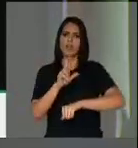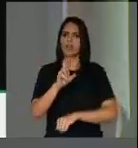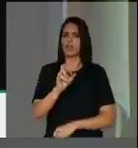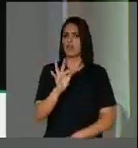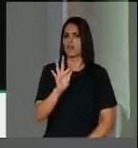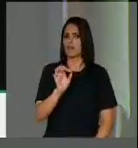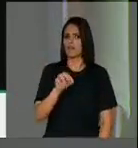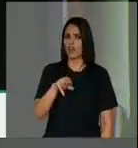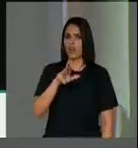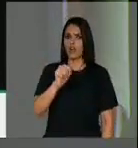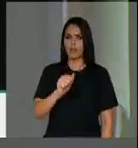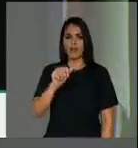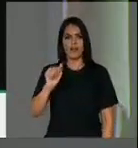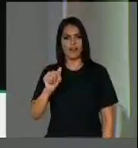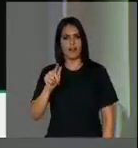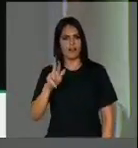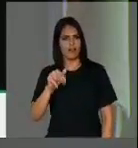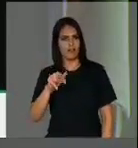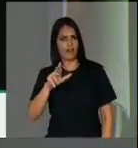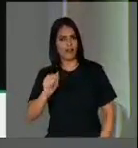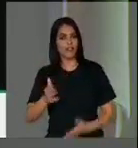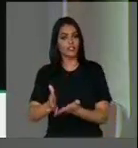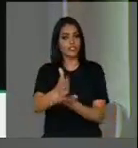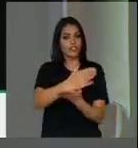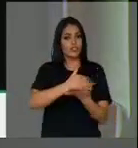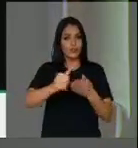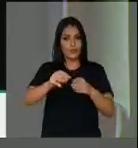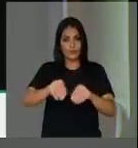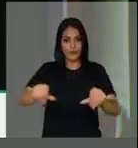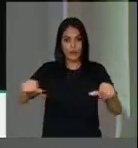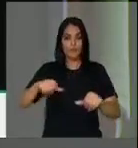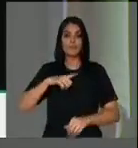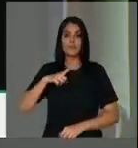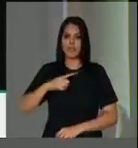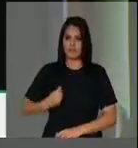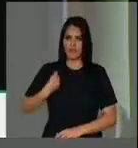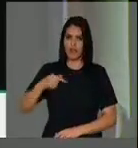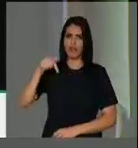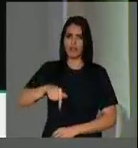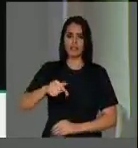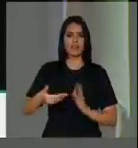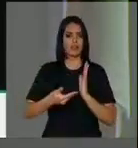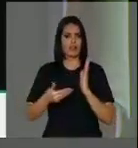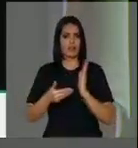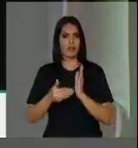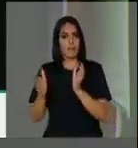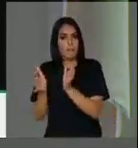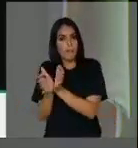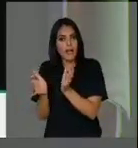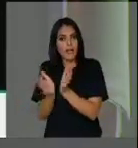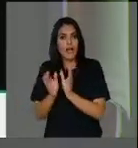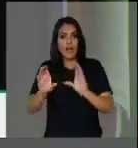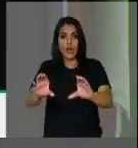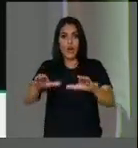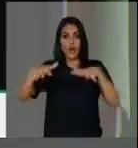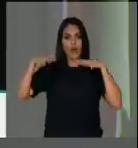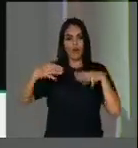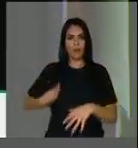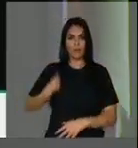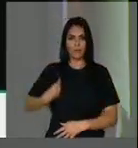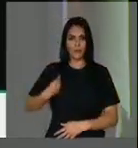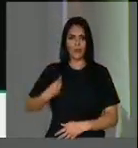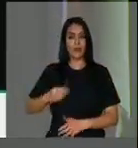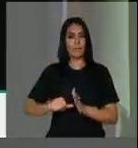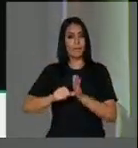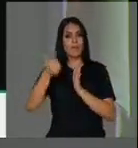que teve nessa Câmara Federal uma bancada de constituintes que pela primeira vez colocou na Constituição